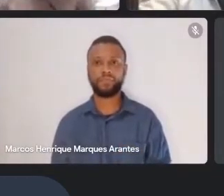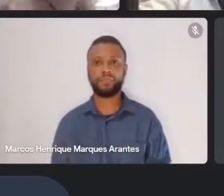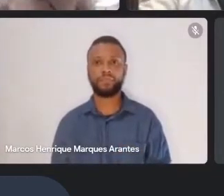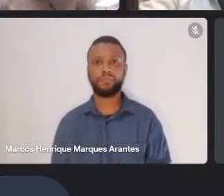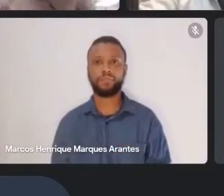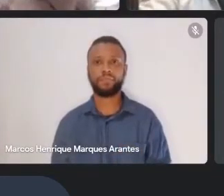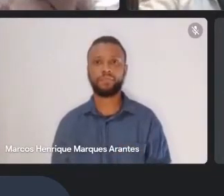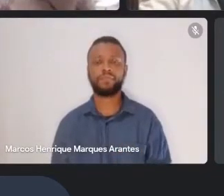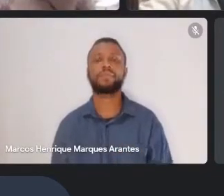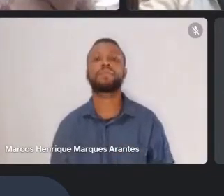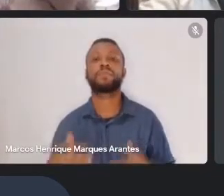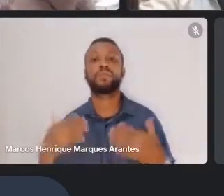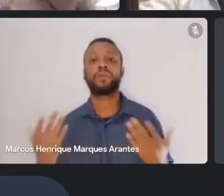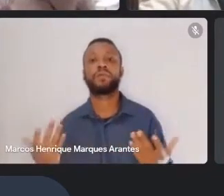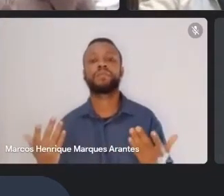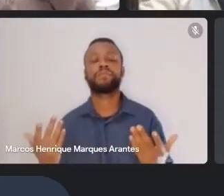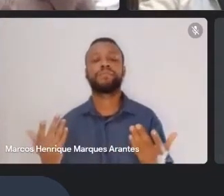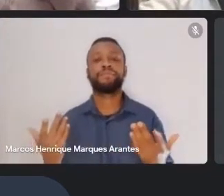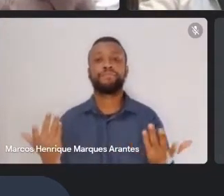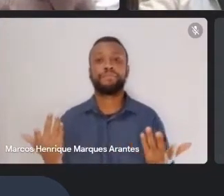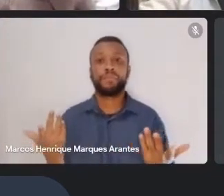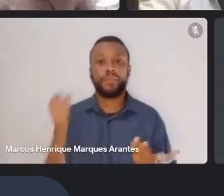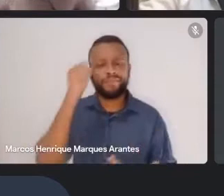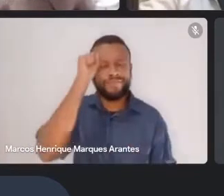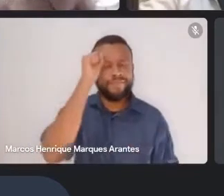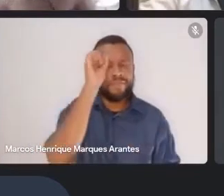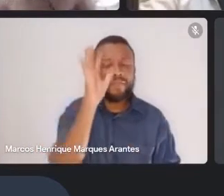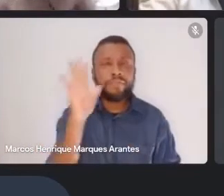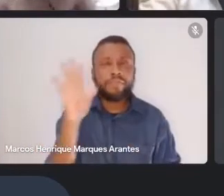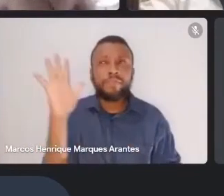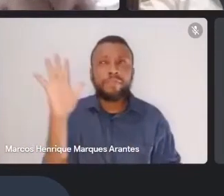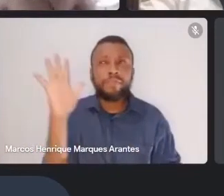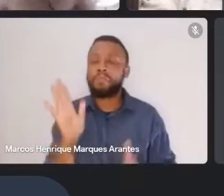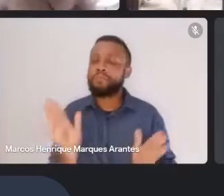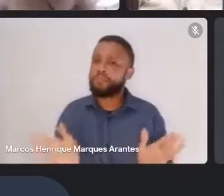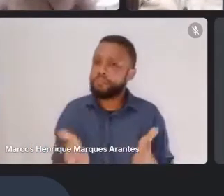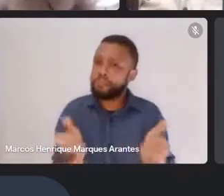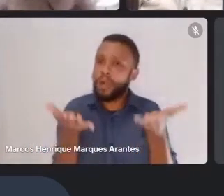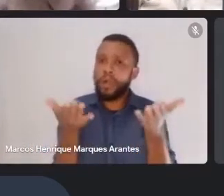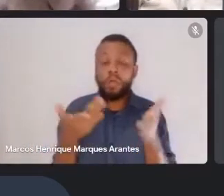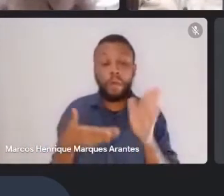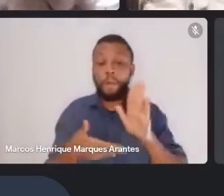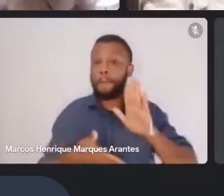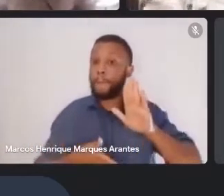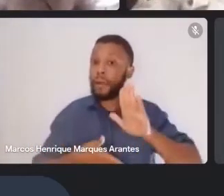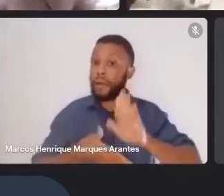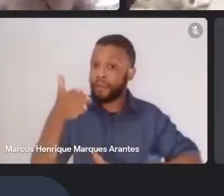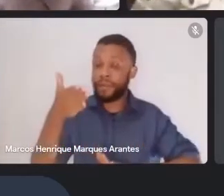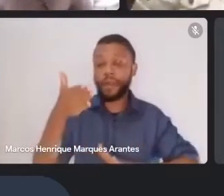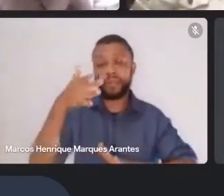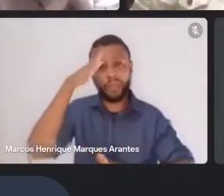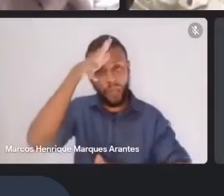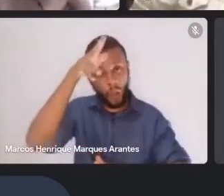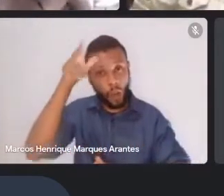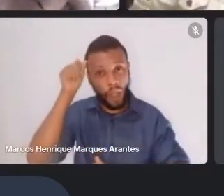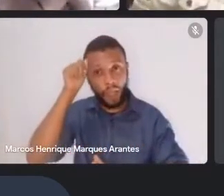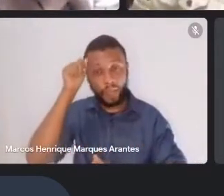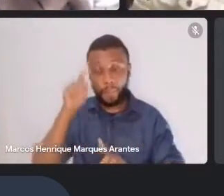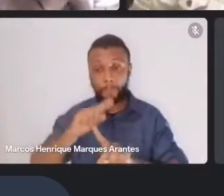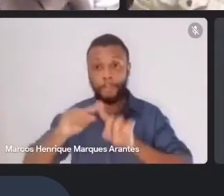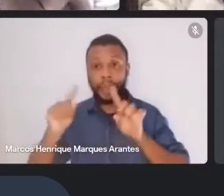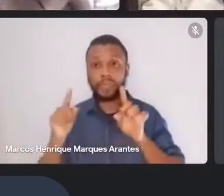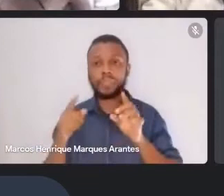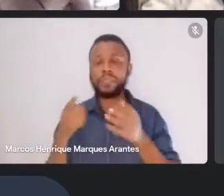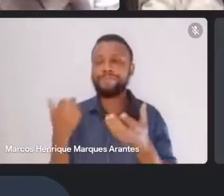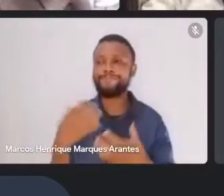Alimento há muito o sonho de uma viagem ao Acre, mas não vejo como realizá-la. Nessa terra,